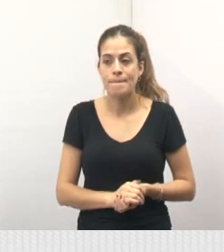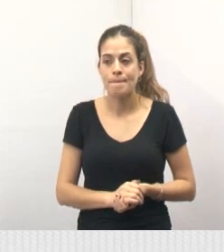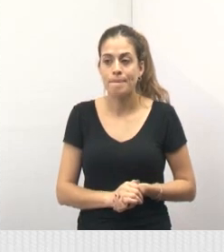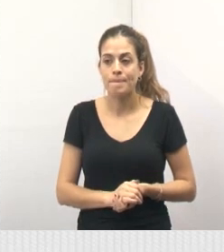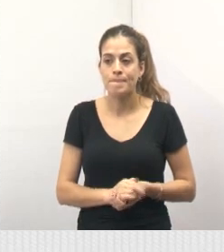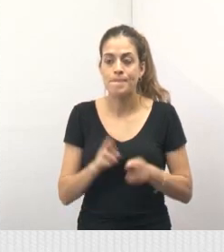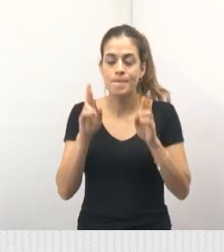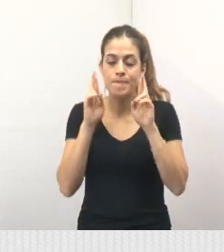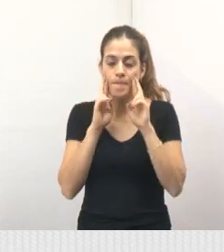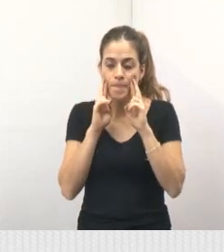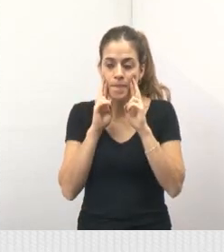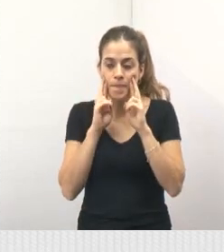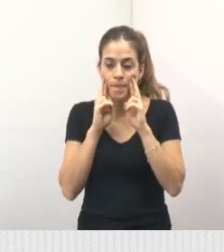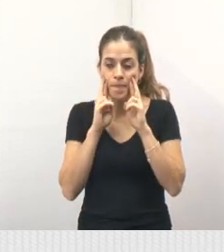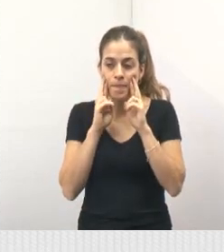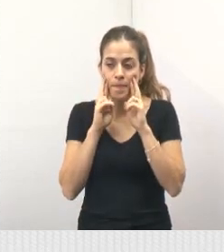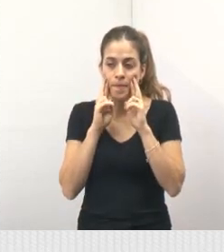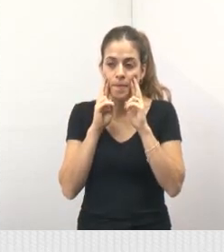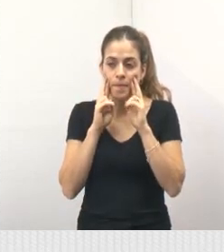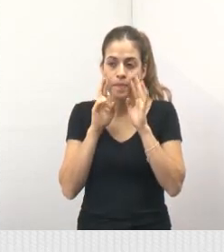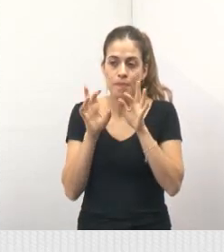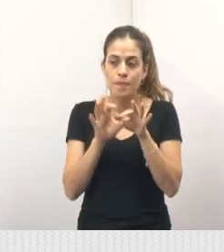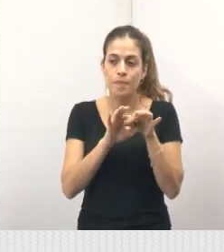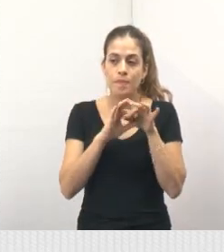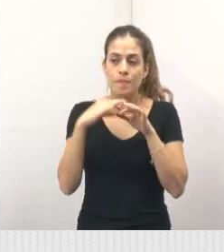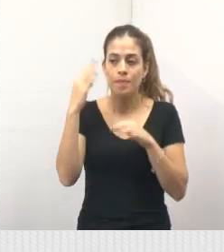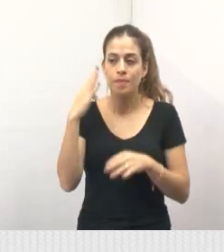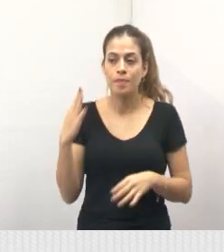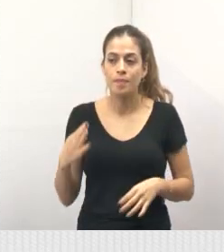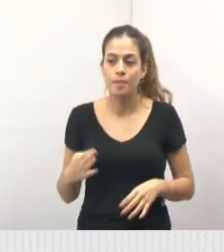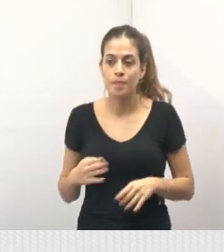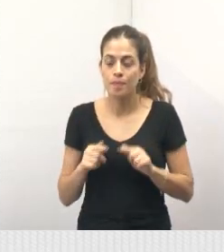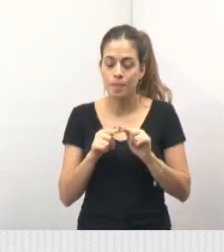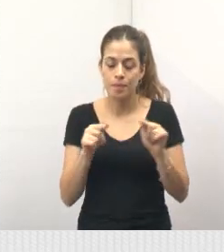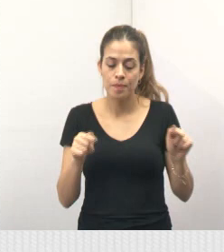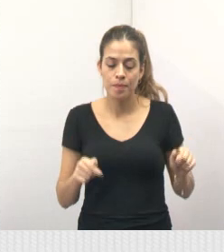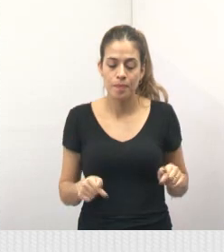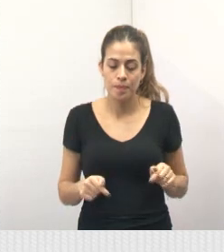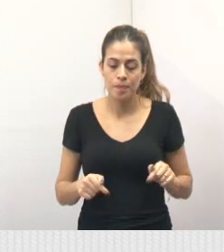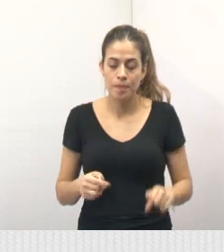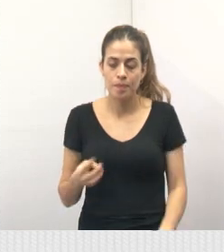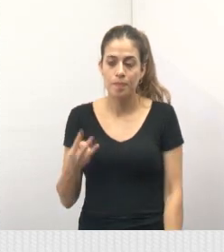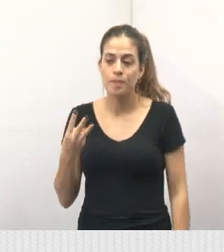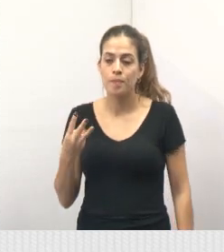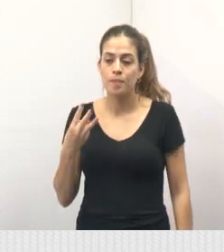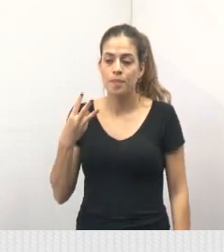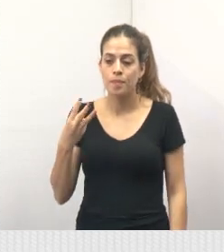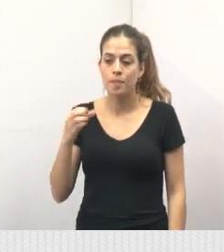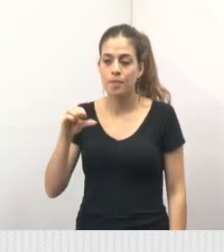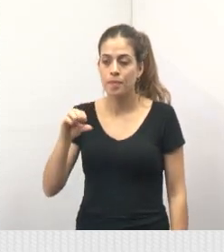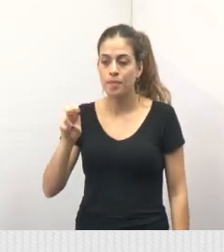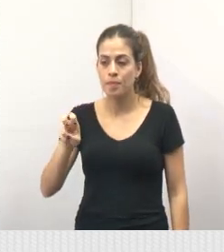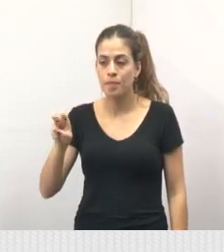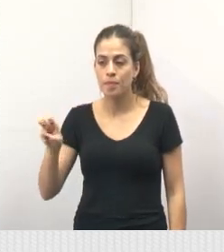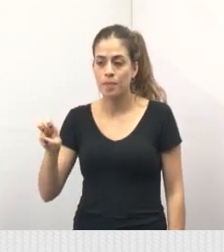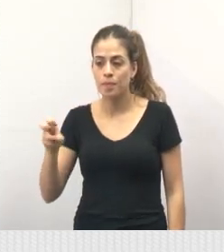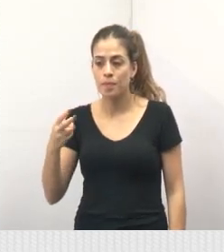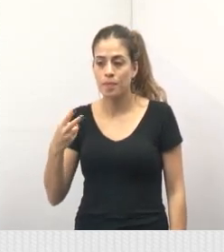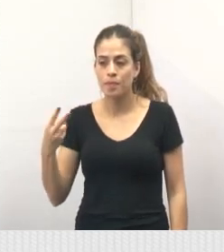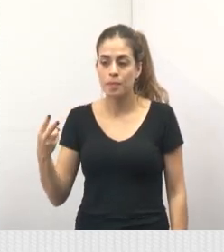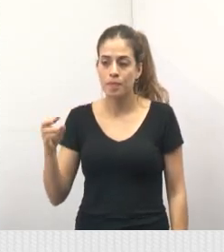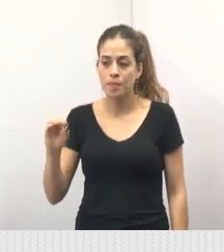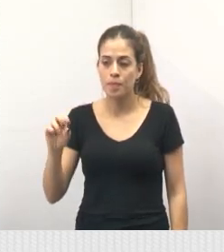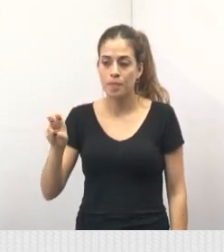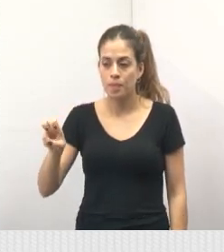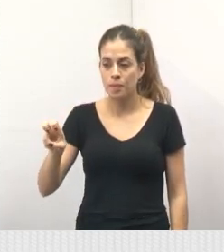Roberto Abreu, União Brasil, Gabinete 3, 3955-2205,